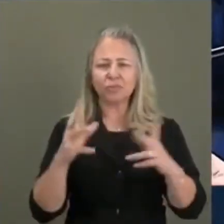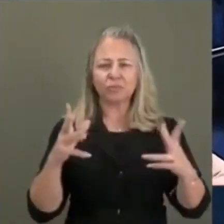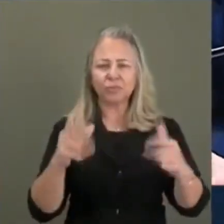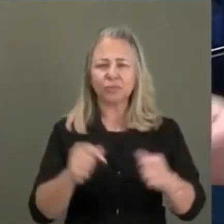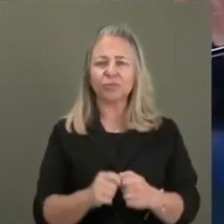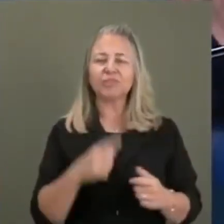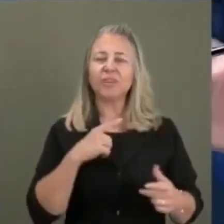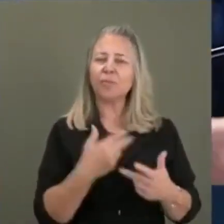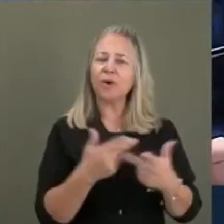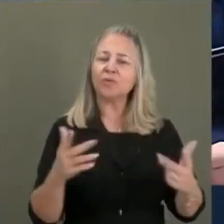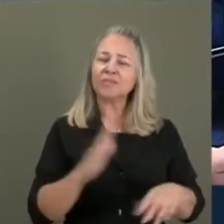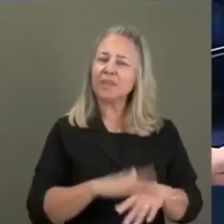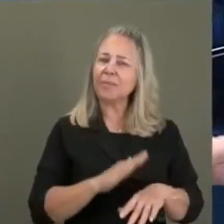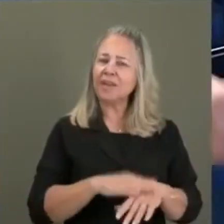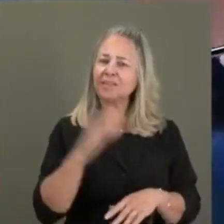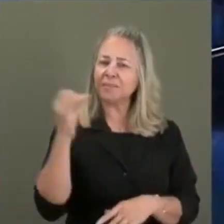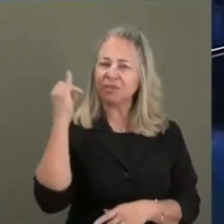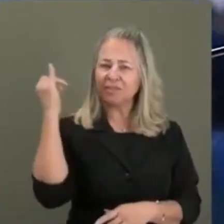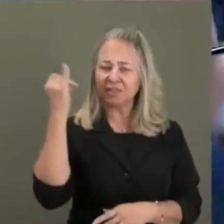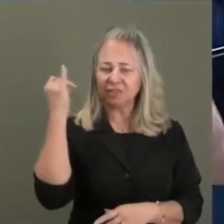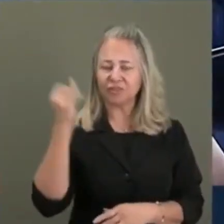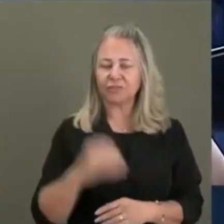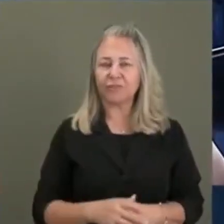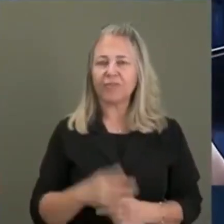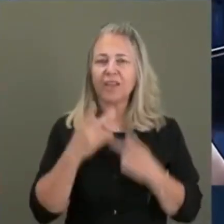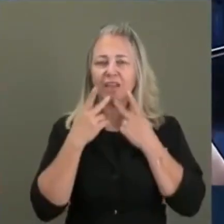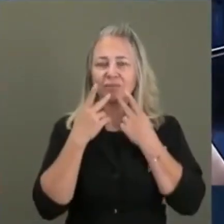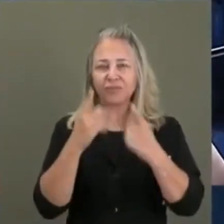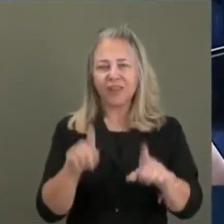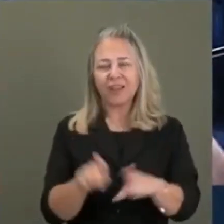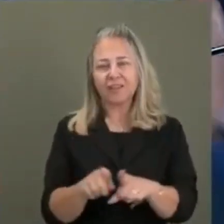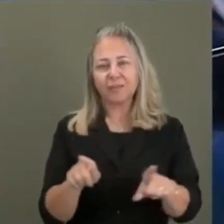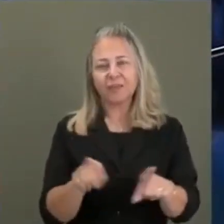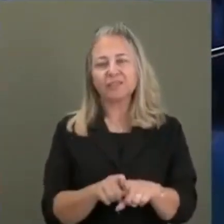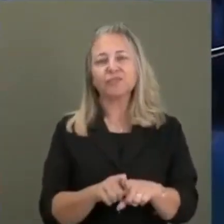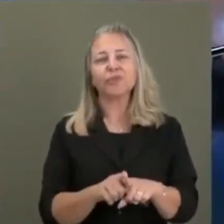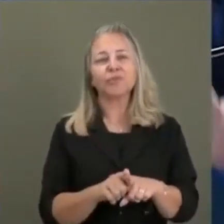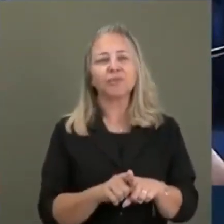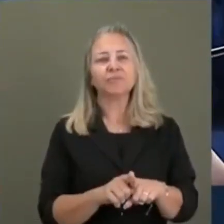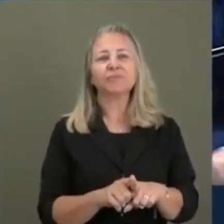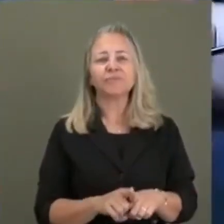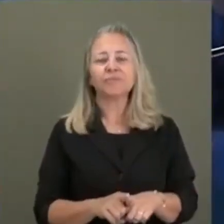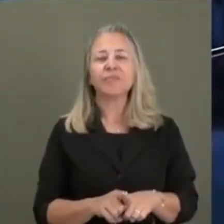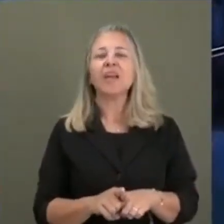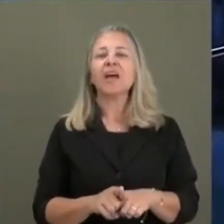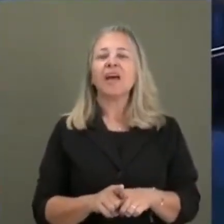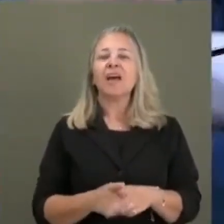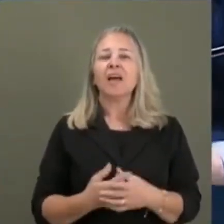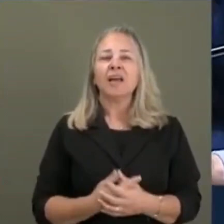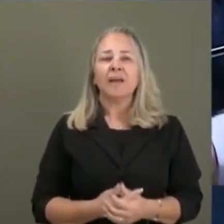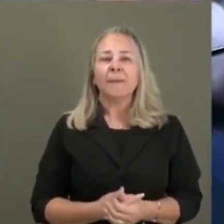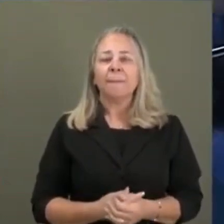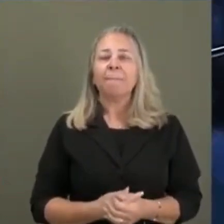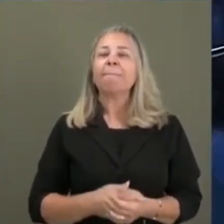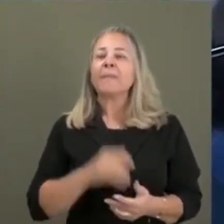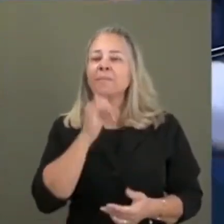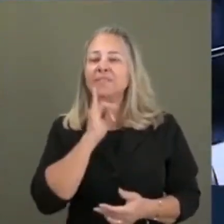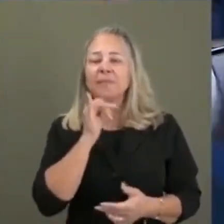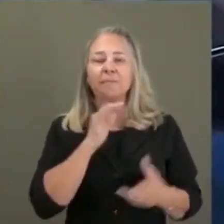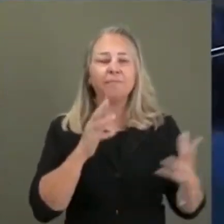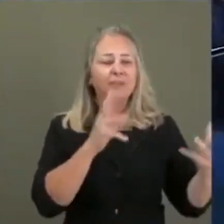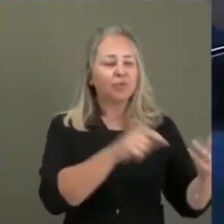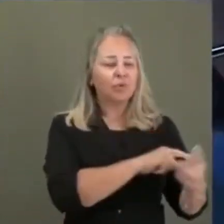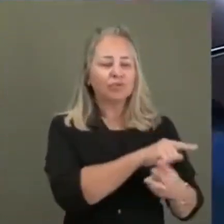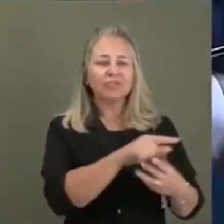parte aqui, para mim, que é a mais importante, e eu quero falar aqui sobre a questão de limite dos gastos do governo, que aí vale para a máquina pública, vale para os três